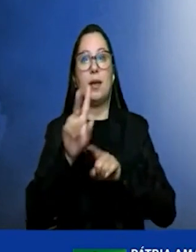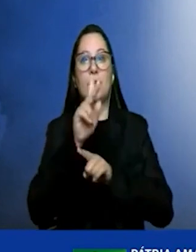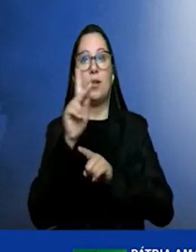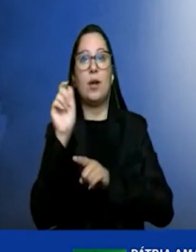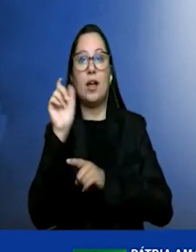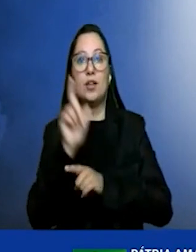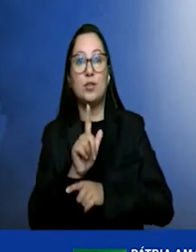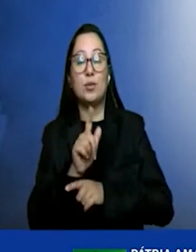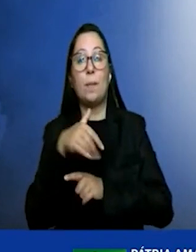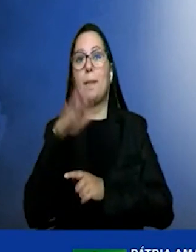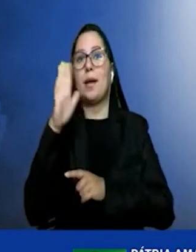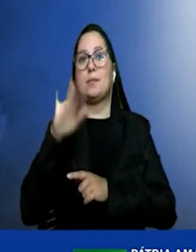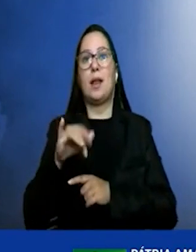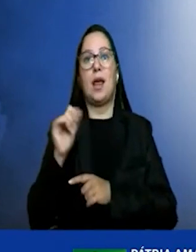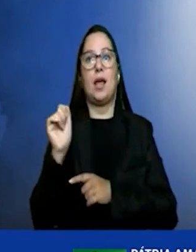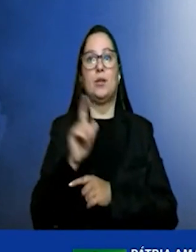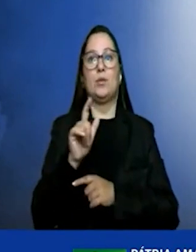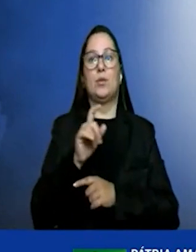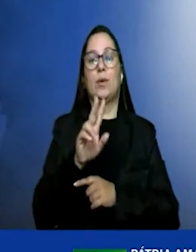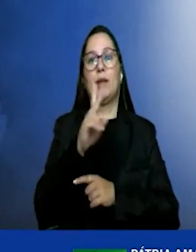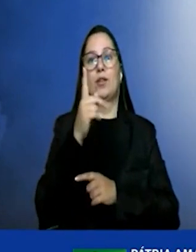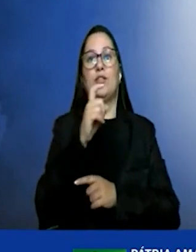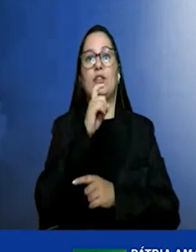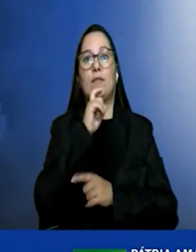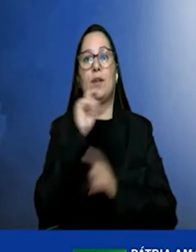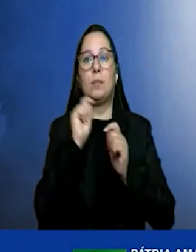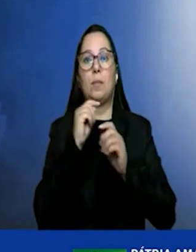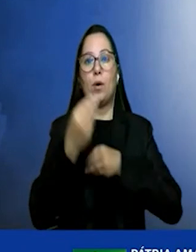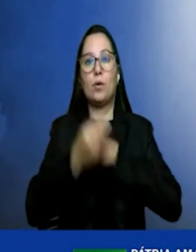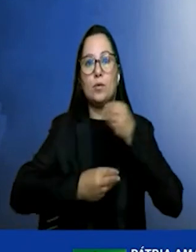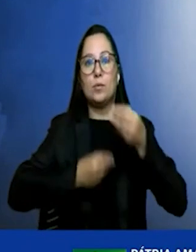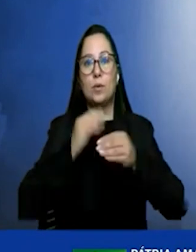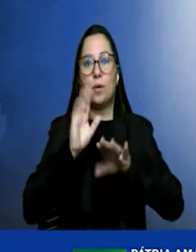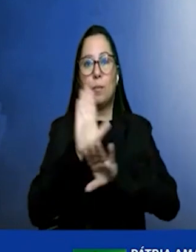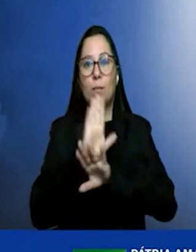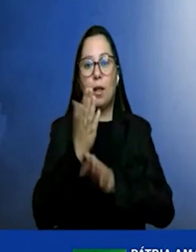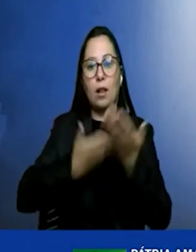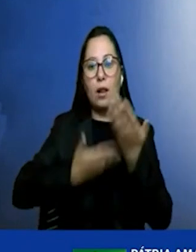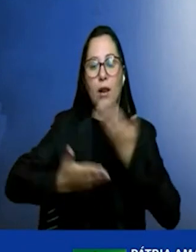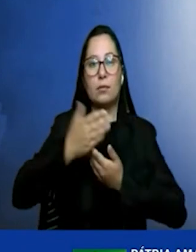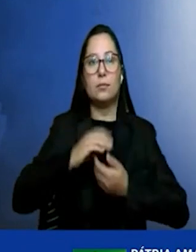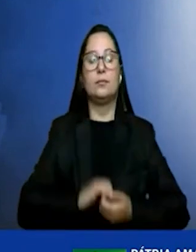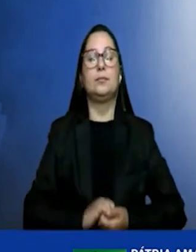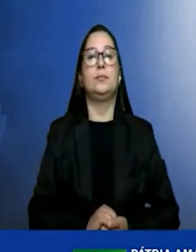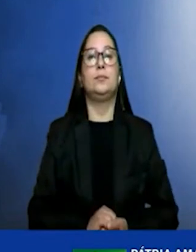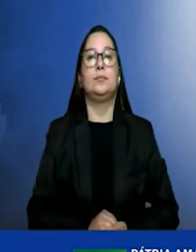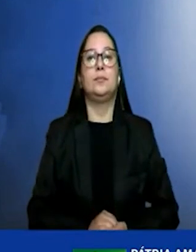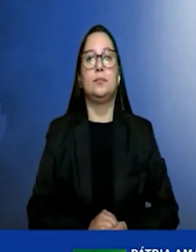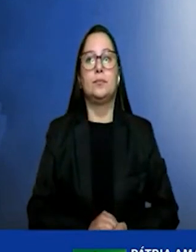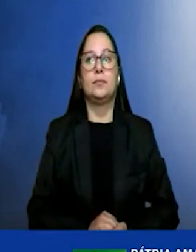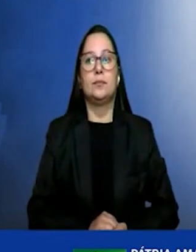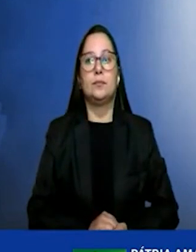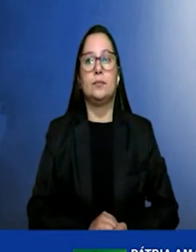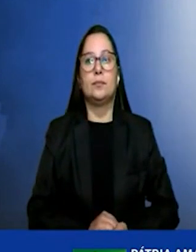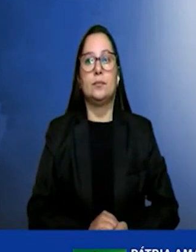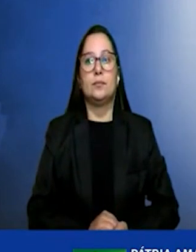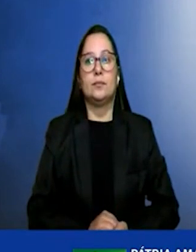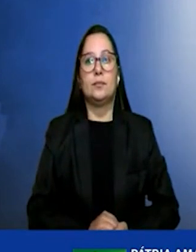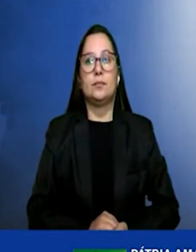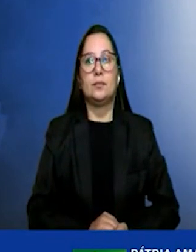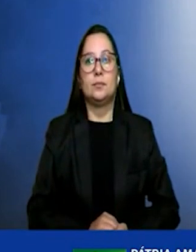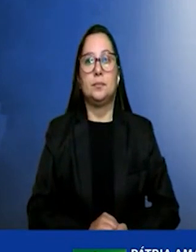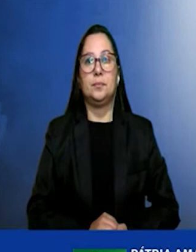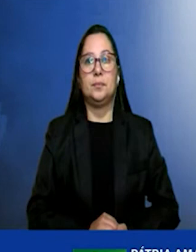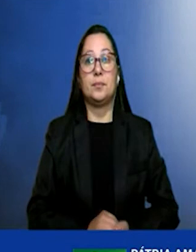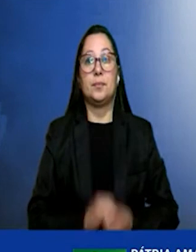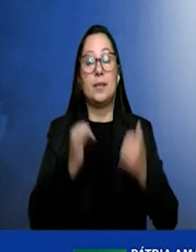verde então você pode até misturar e um ajuda a viabilizar o outro bom agora de posse da energia de